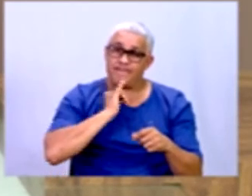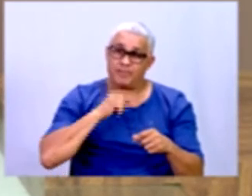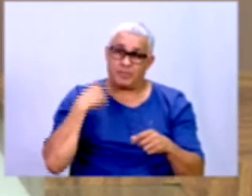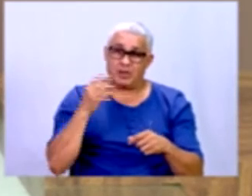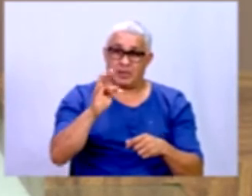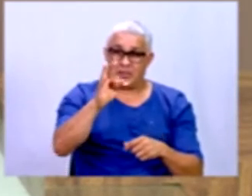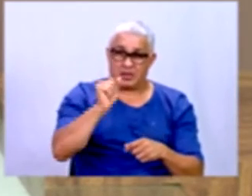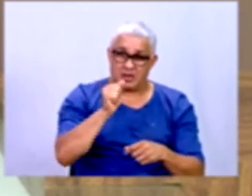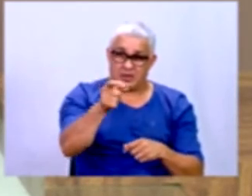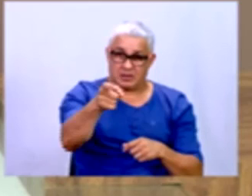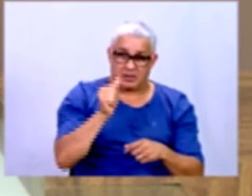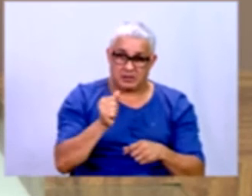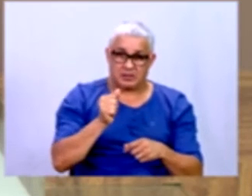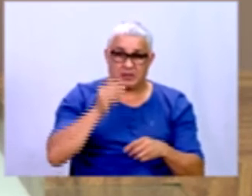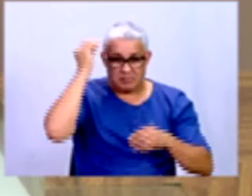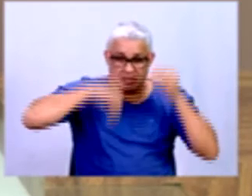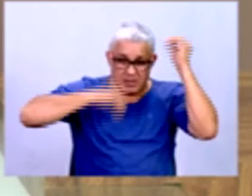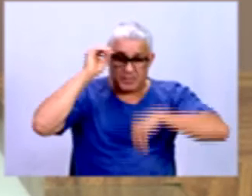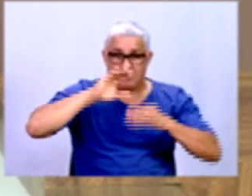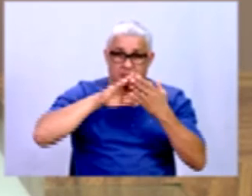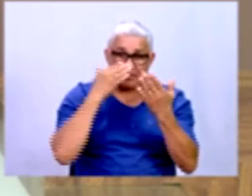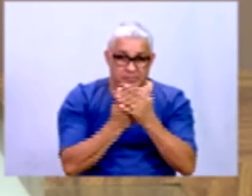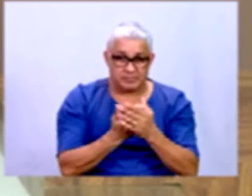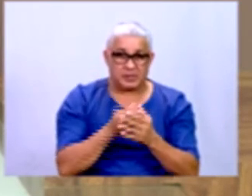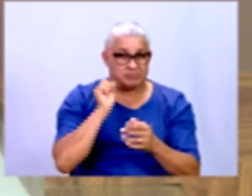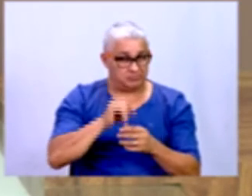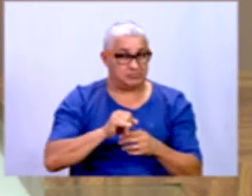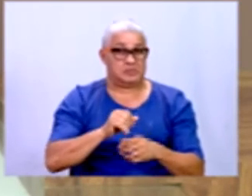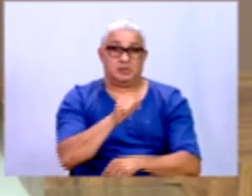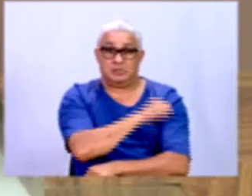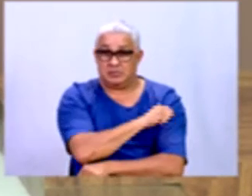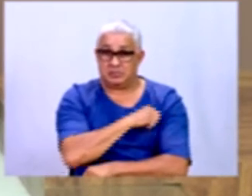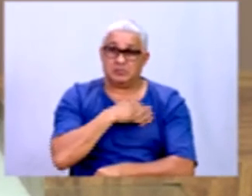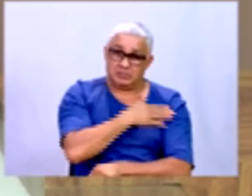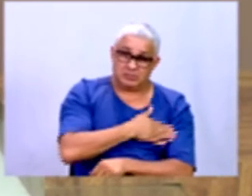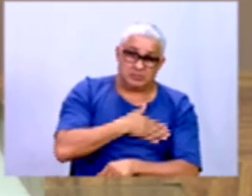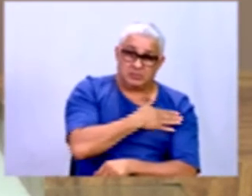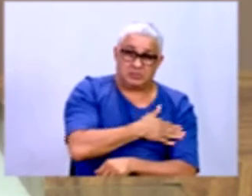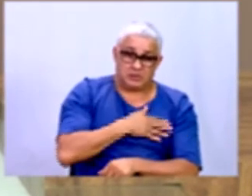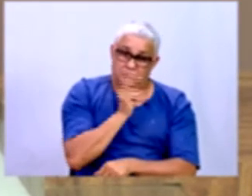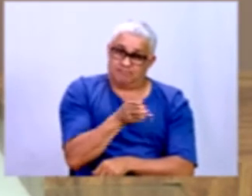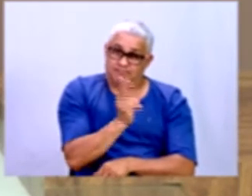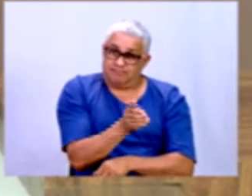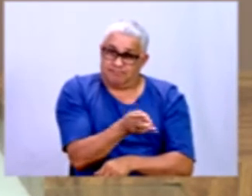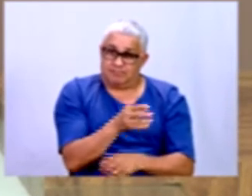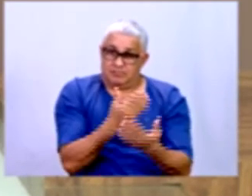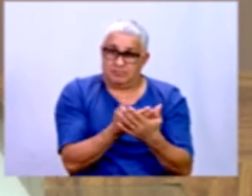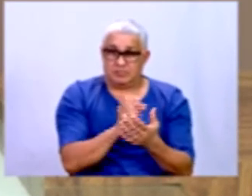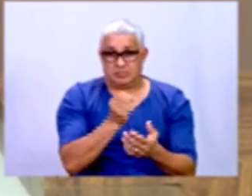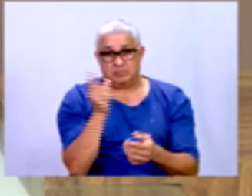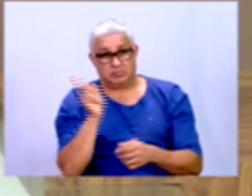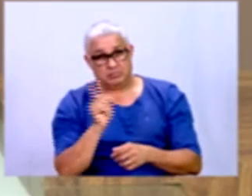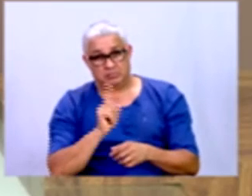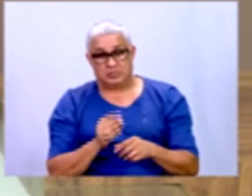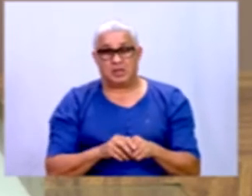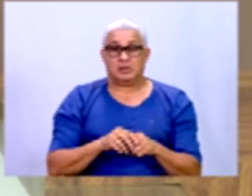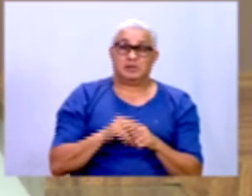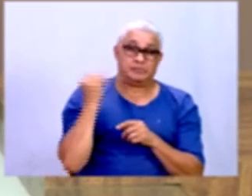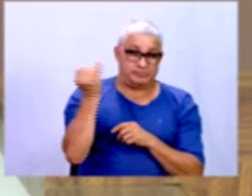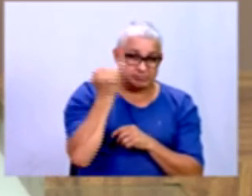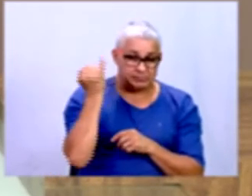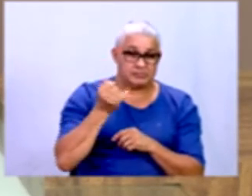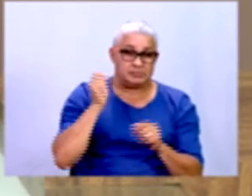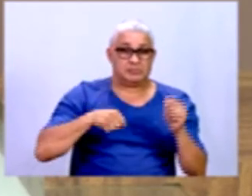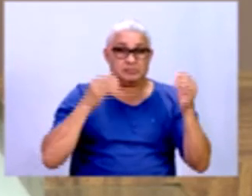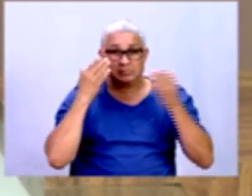taxa de evasão está dizendo se naquela escola os alunos estão satisfeitos e estão permanecendo estudando ou não. Então, são fatores importantes que podem